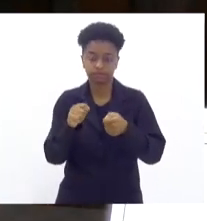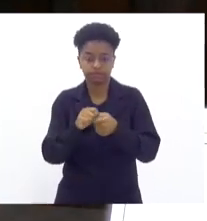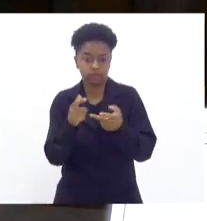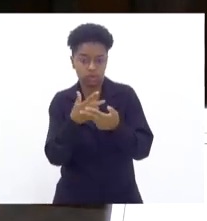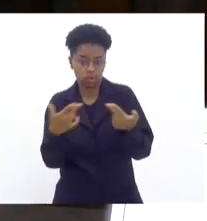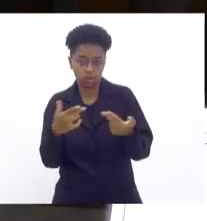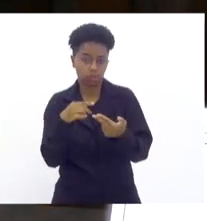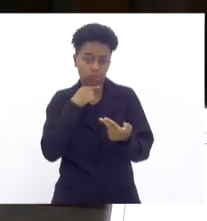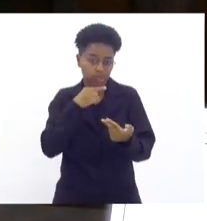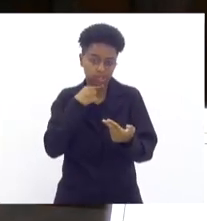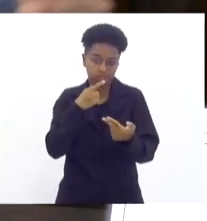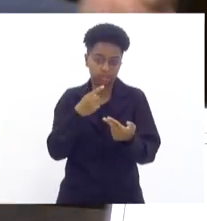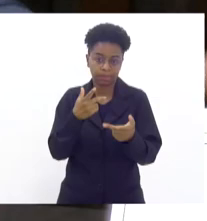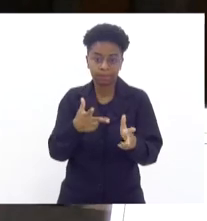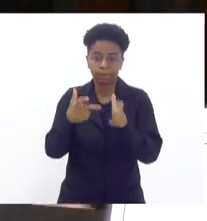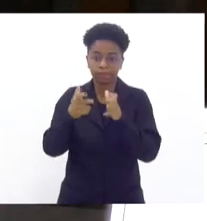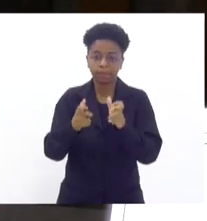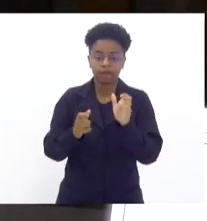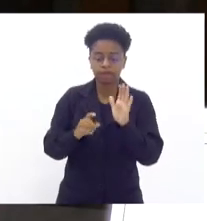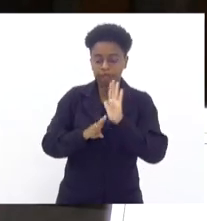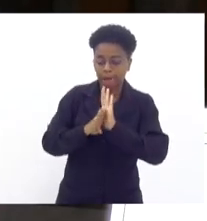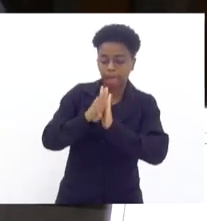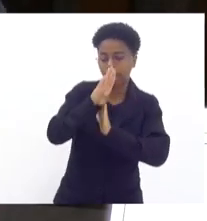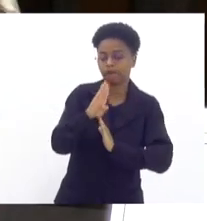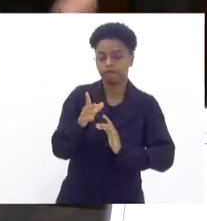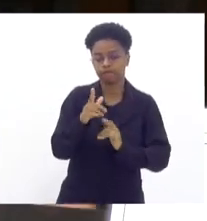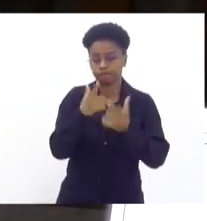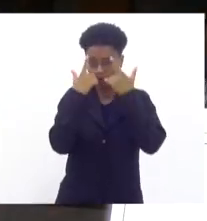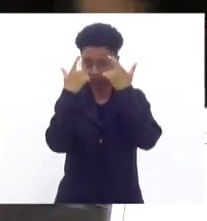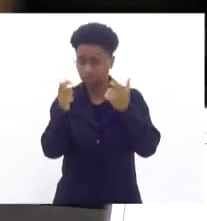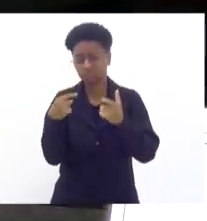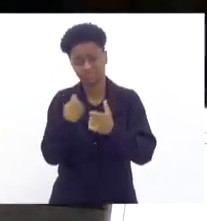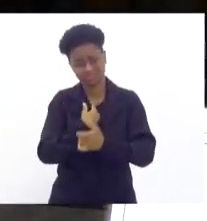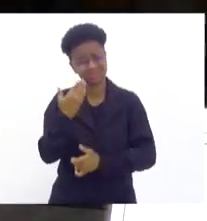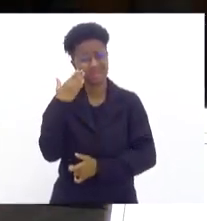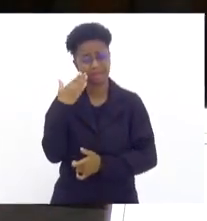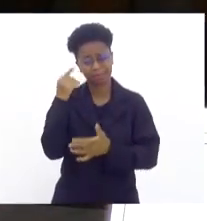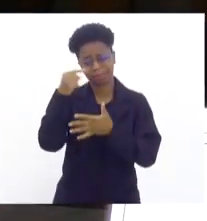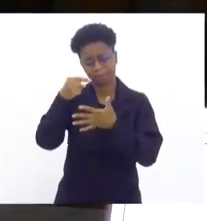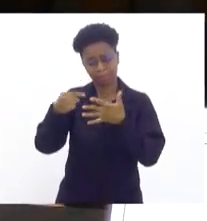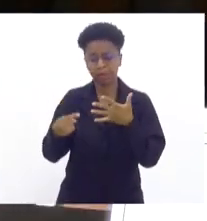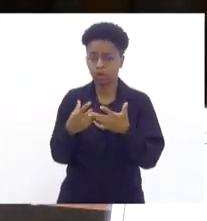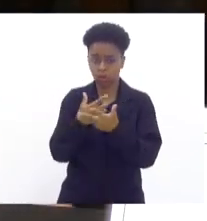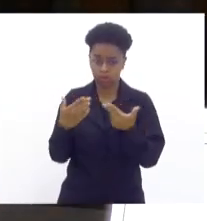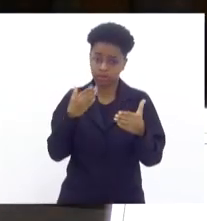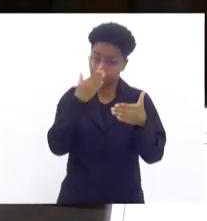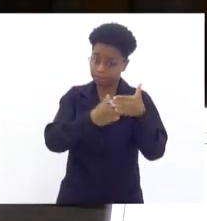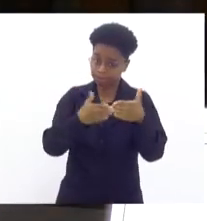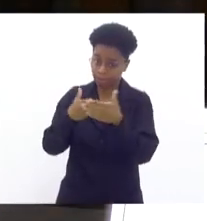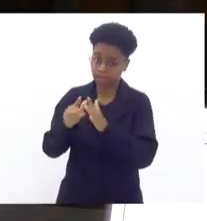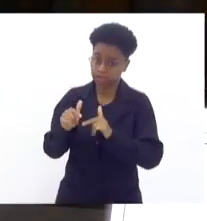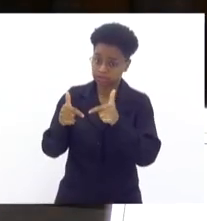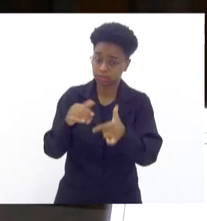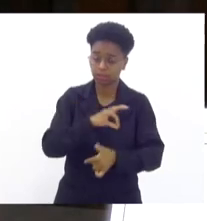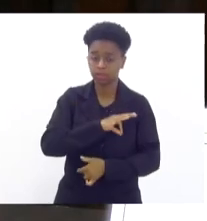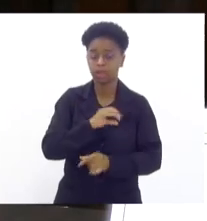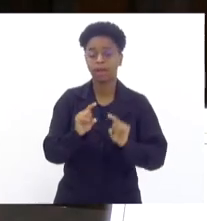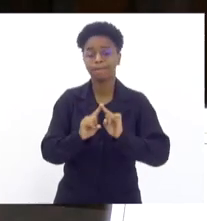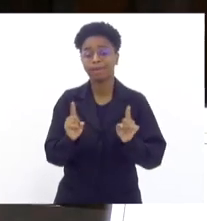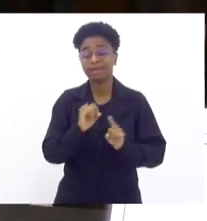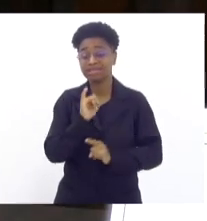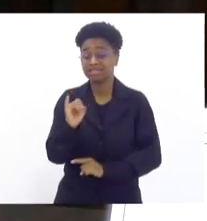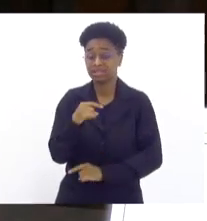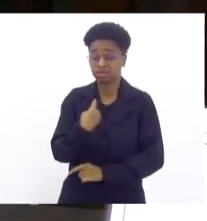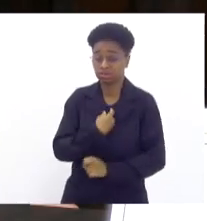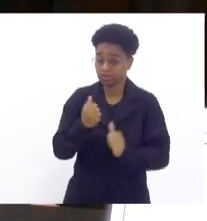escalada de violência. A gente sabe da DPF, a gente sabe de uma série de questões que são inibidoras da atividade policial, mas, se nós não